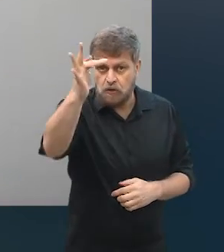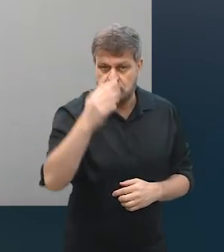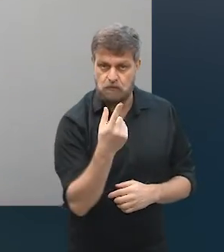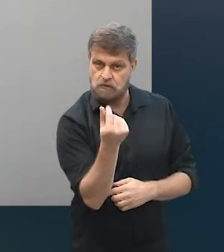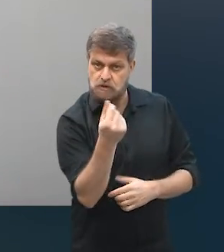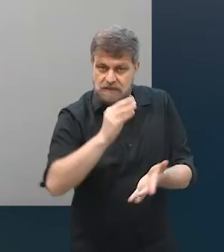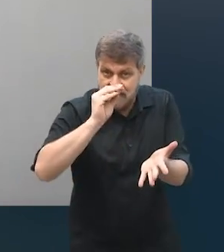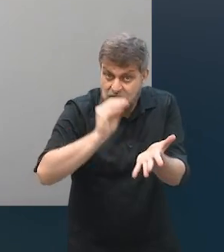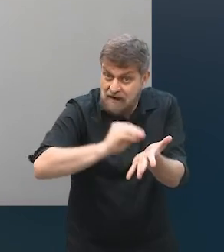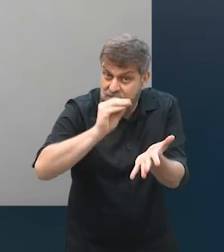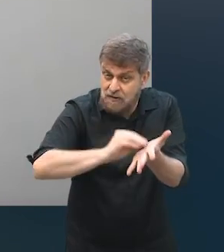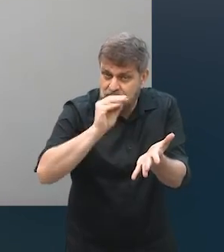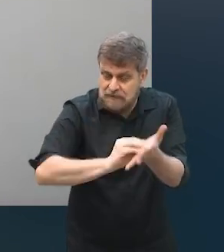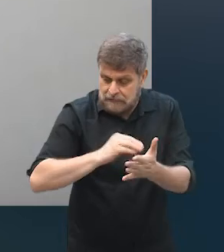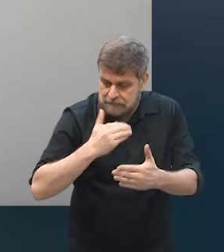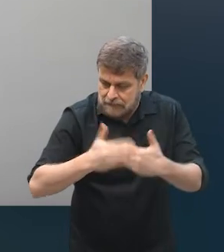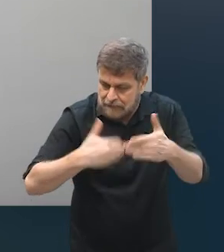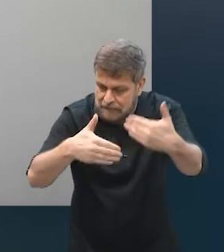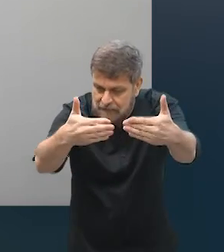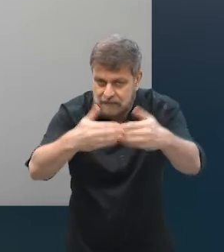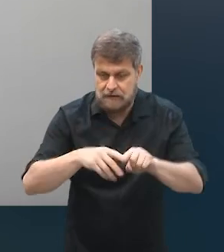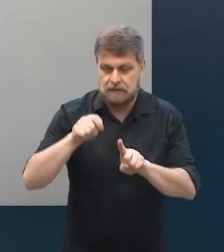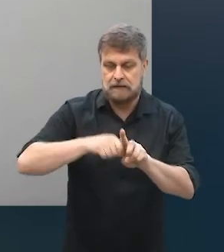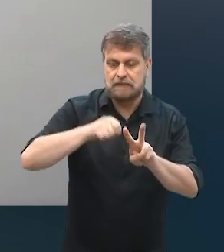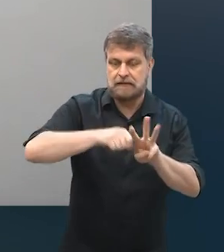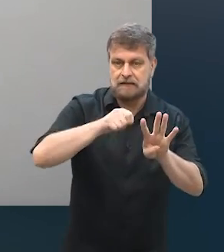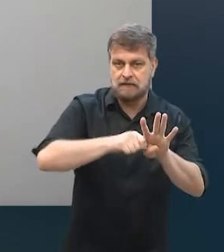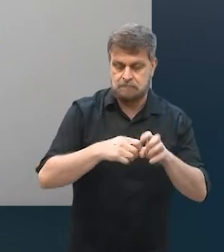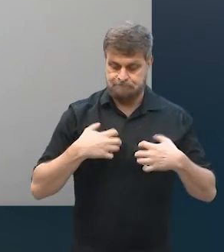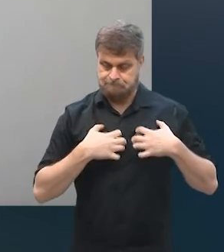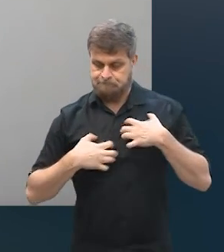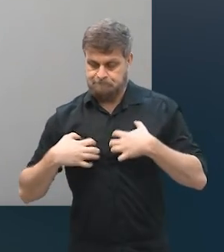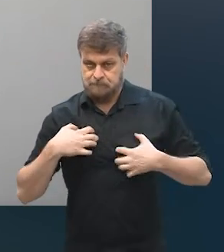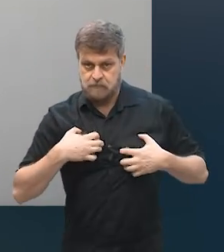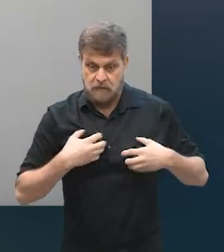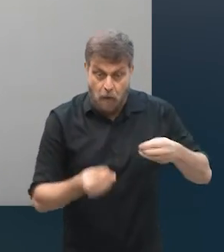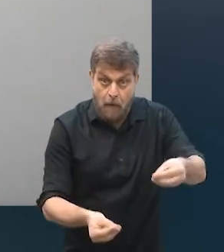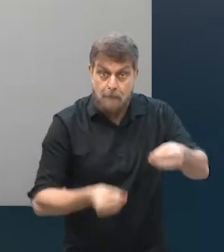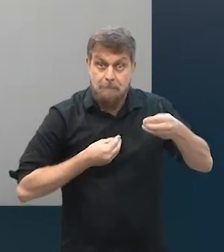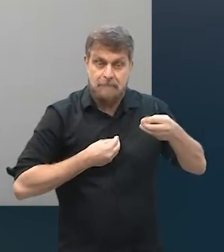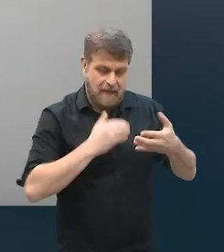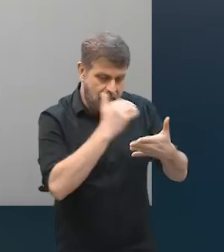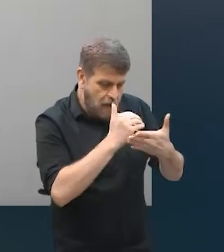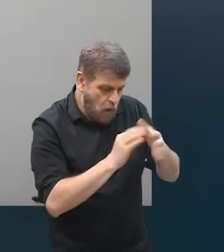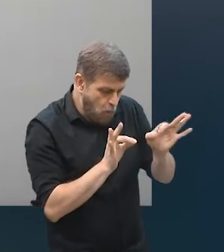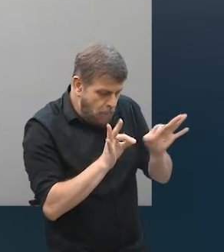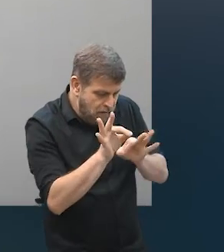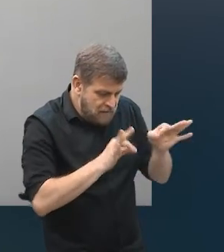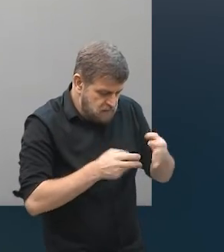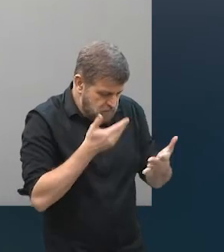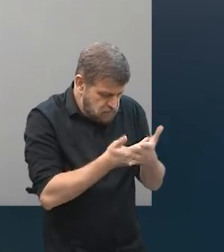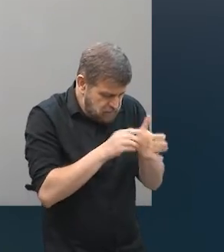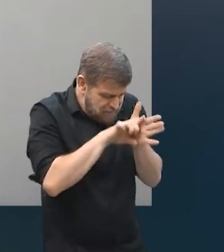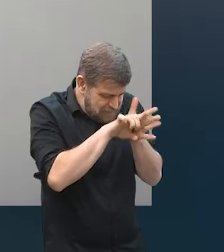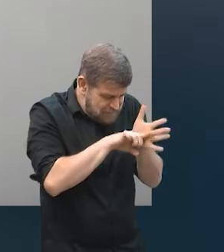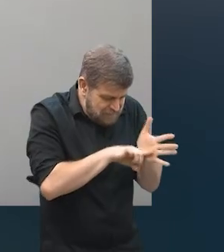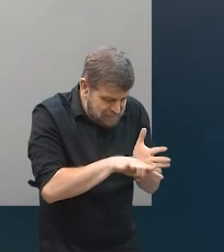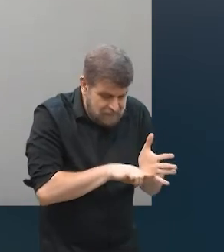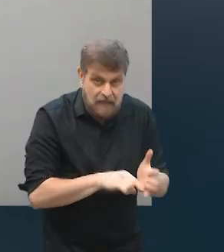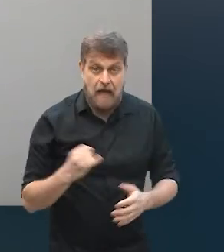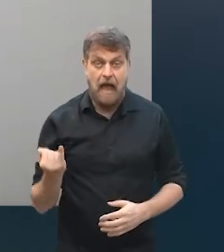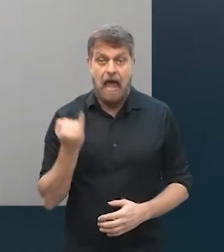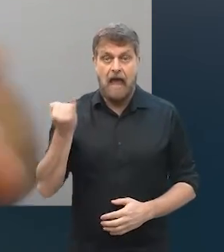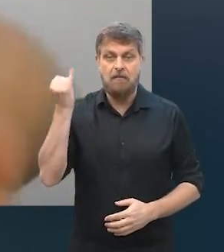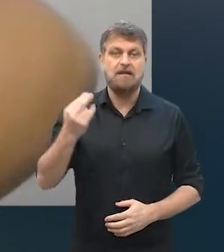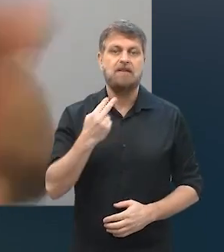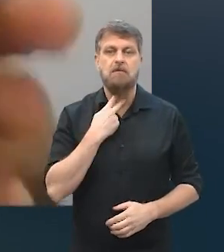em termos de fluxo de caixa dos próximos meses, então revisitar esse planejamento ele é muito importante, tá, a gente não pode ter isso como